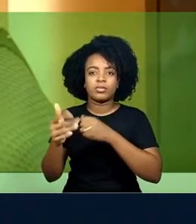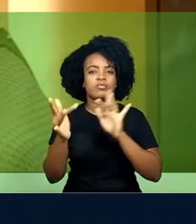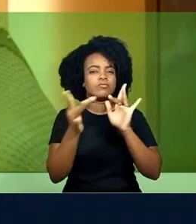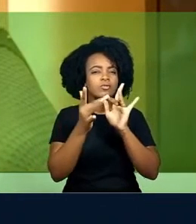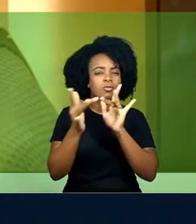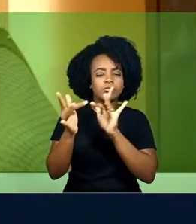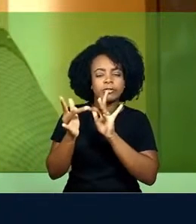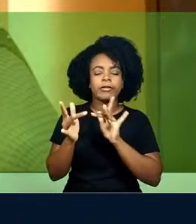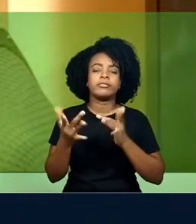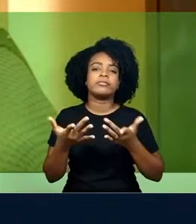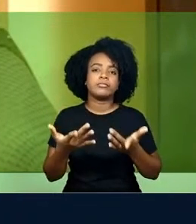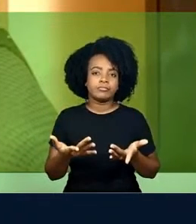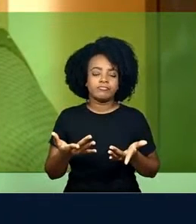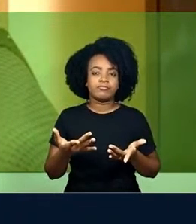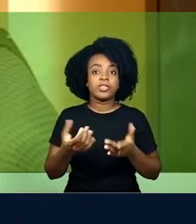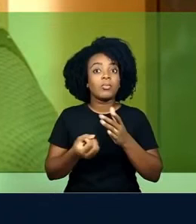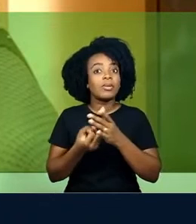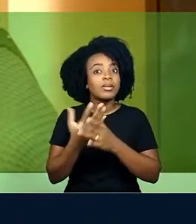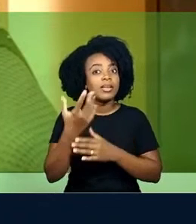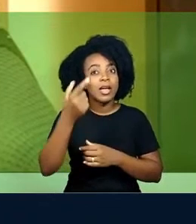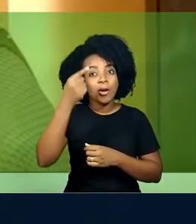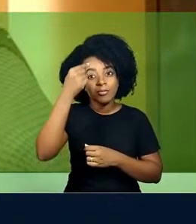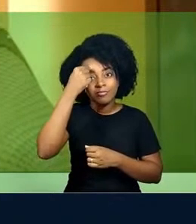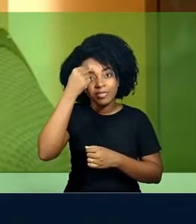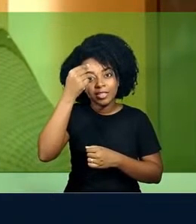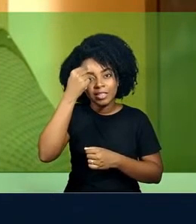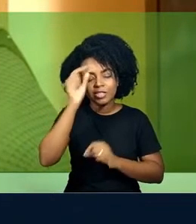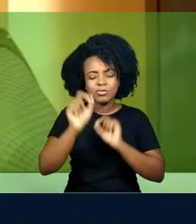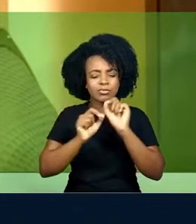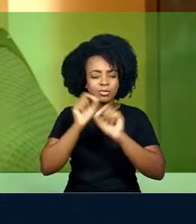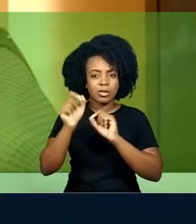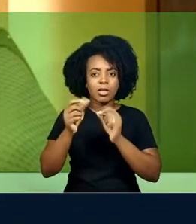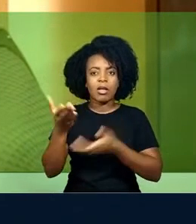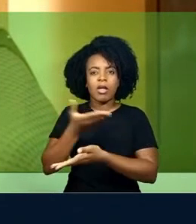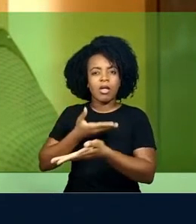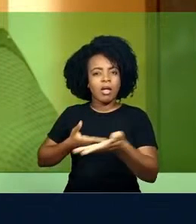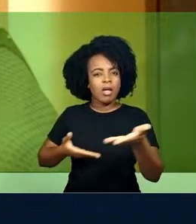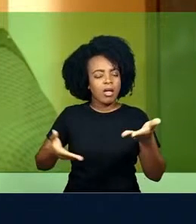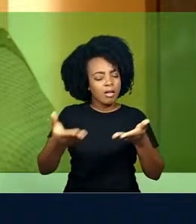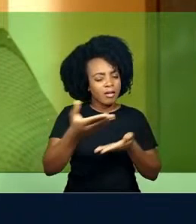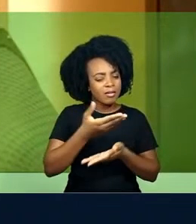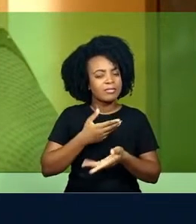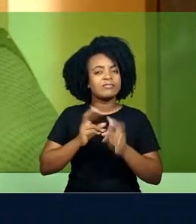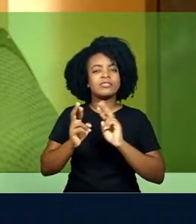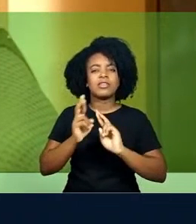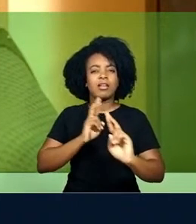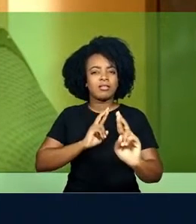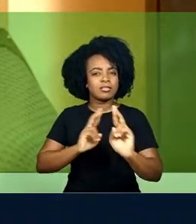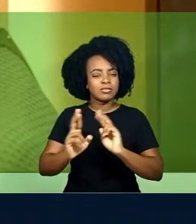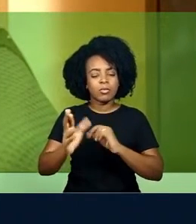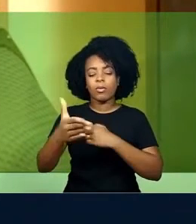Aqui, constituir uma inteligência é constituir relações e afetos.